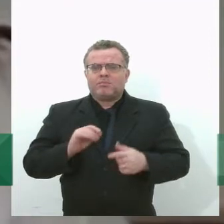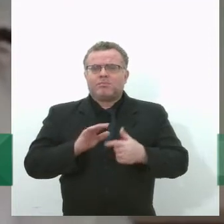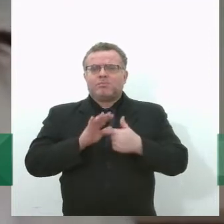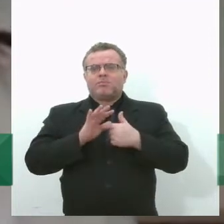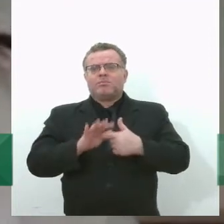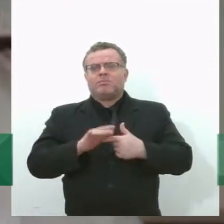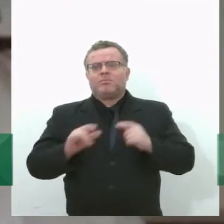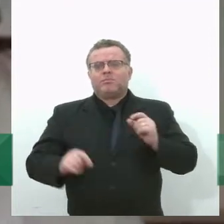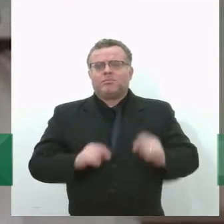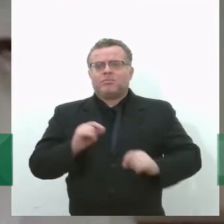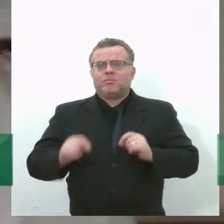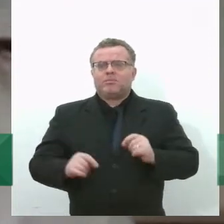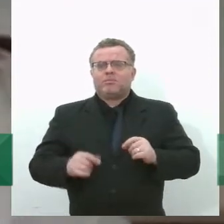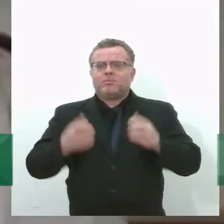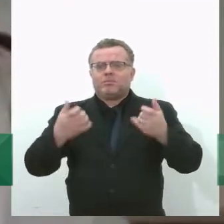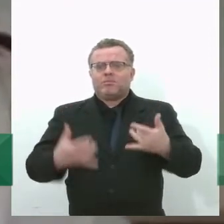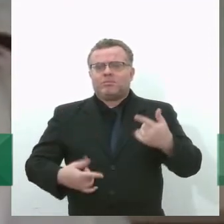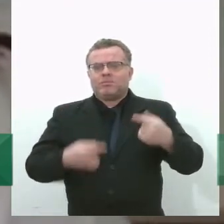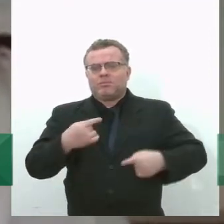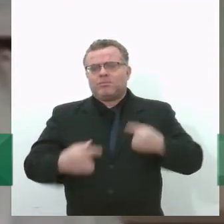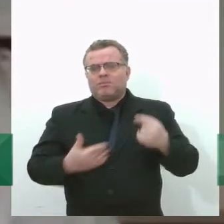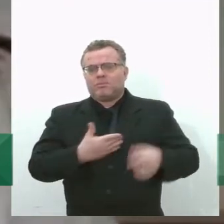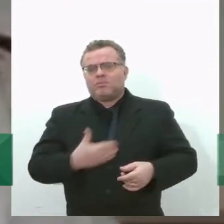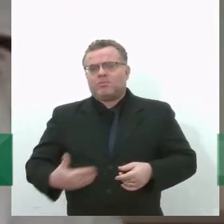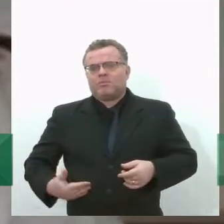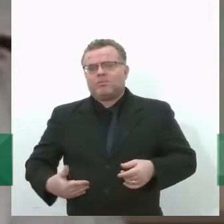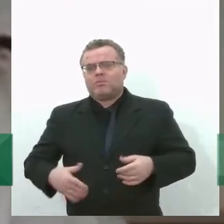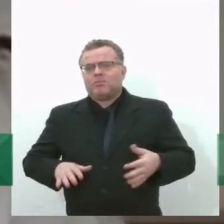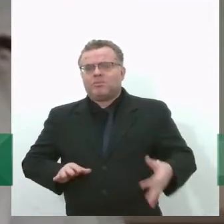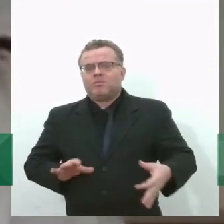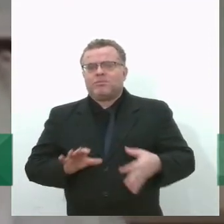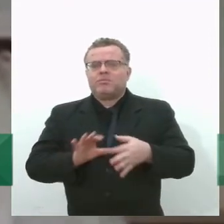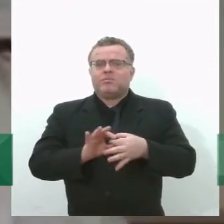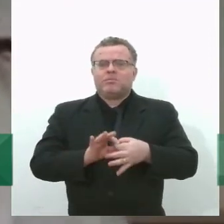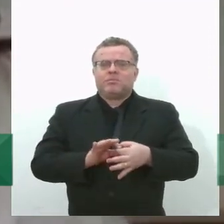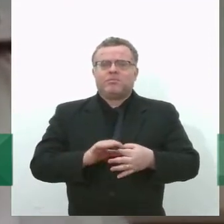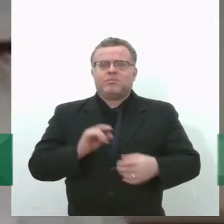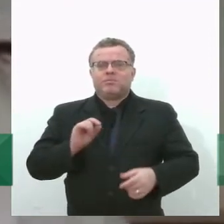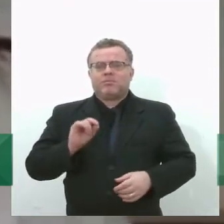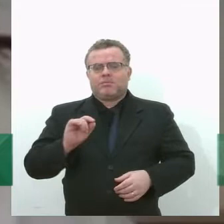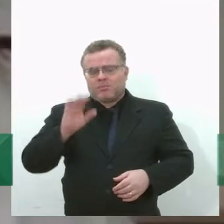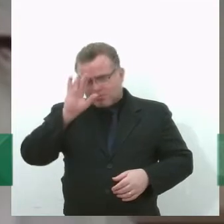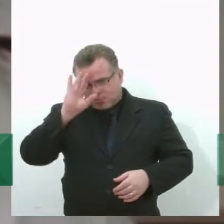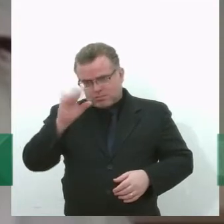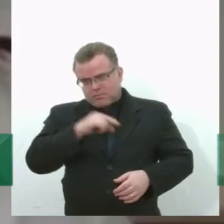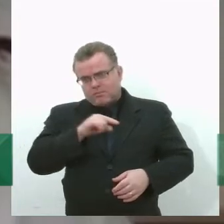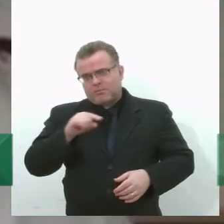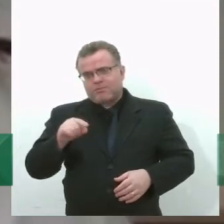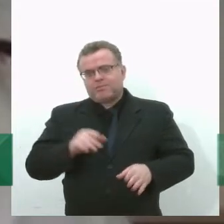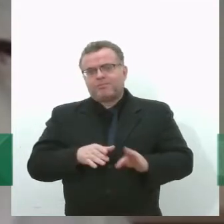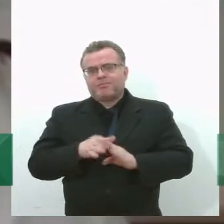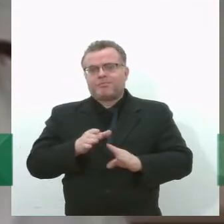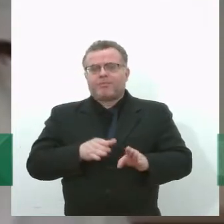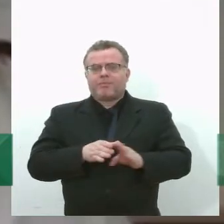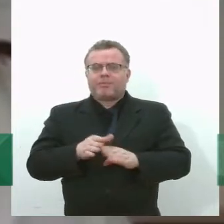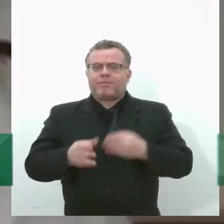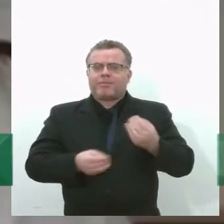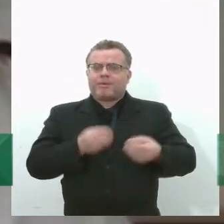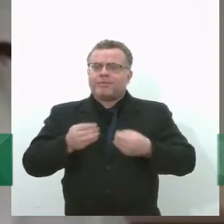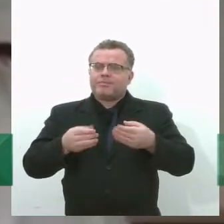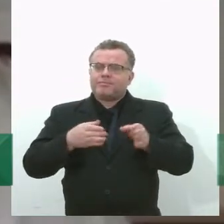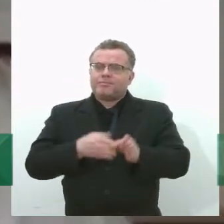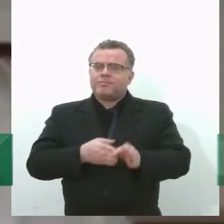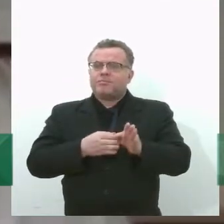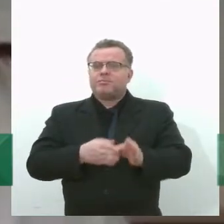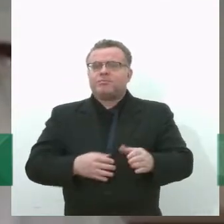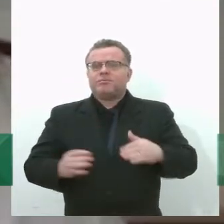da necessidade de políticas públicas, né? Que direcionem o poder público, principalmente, para eles orientarem e darem uma sinalização para essas empresas